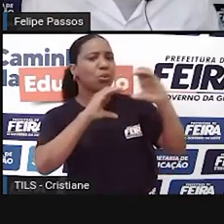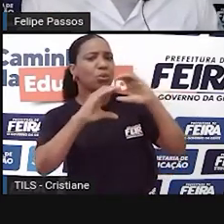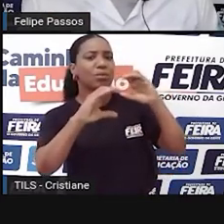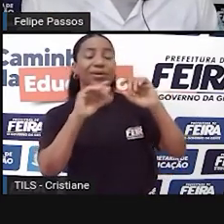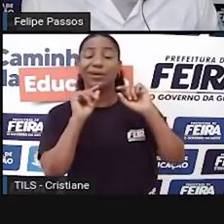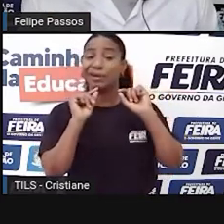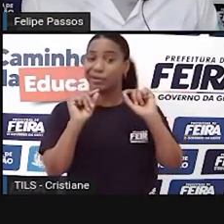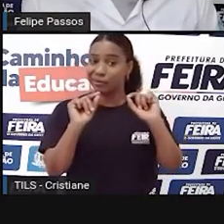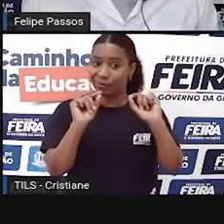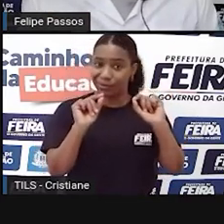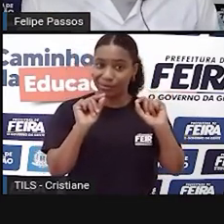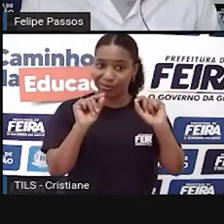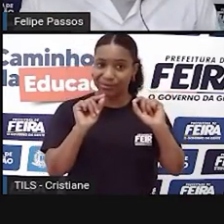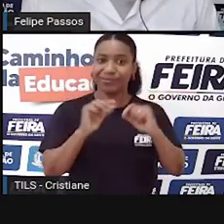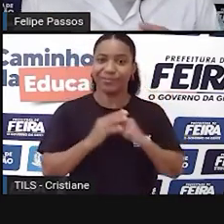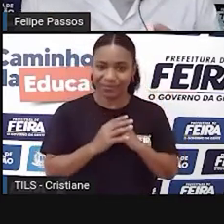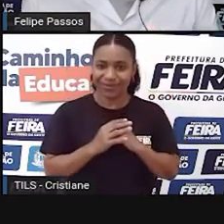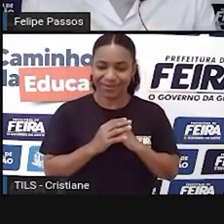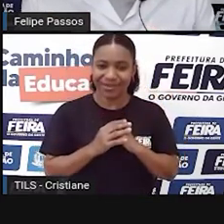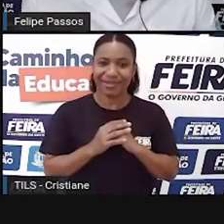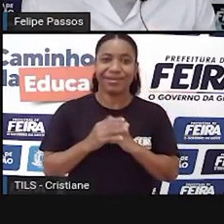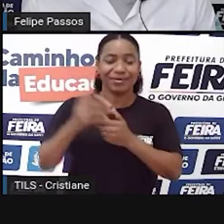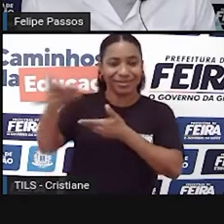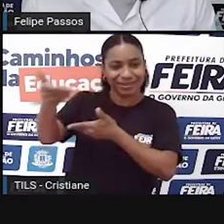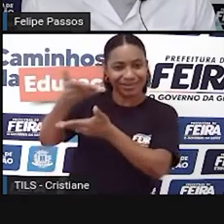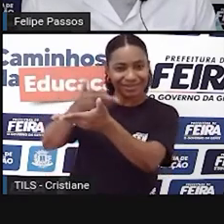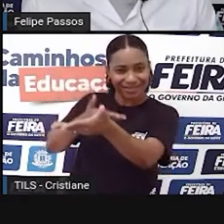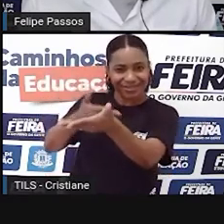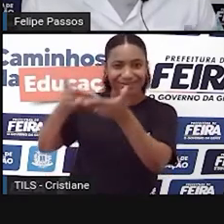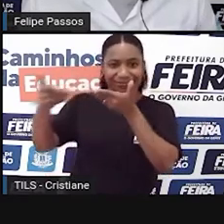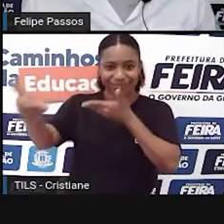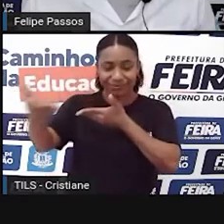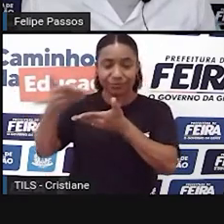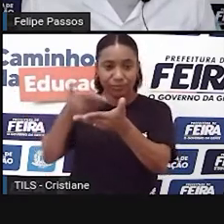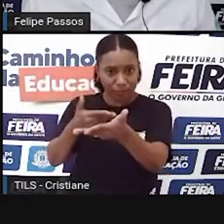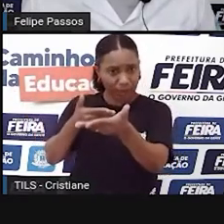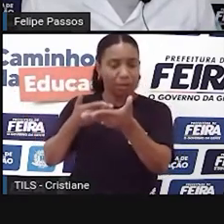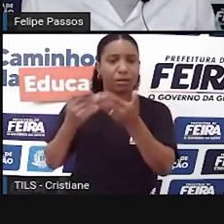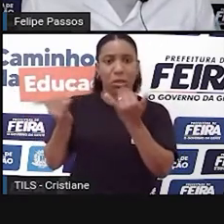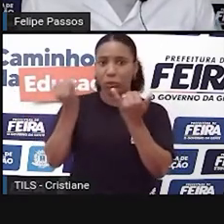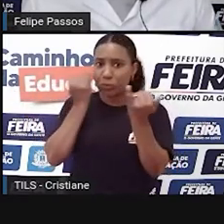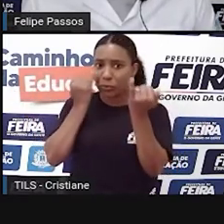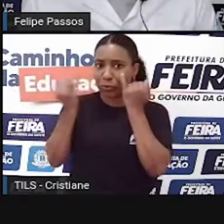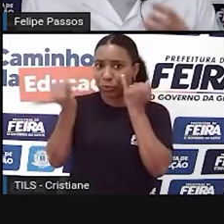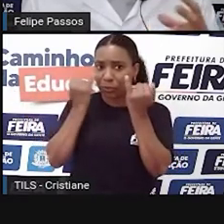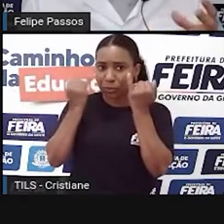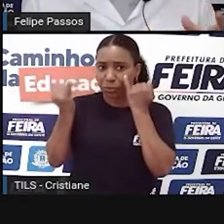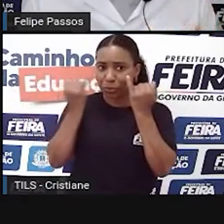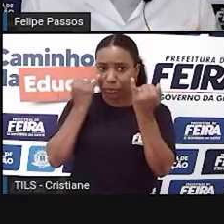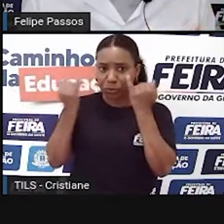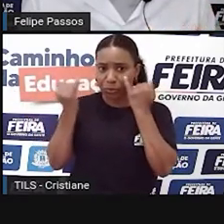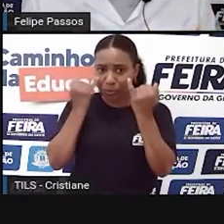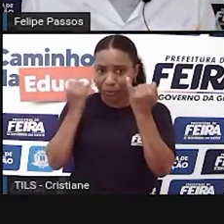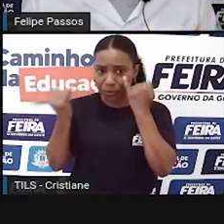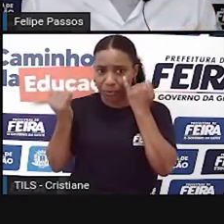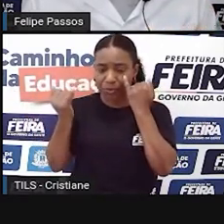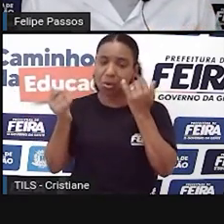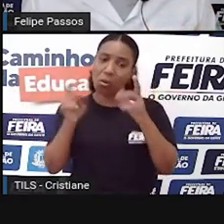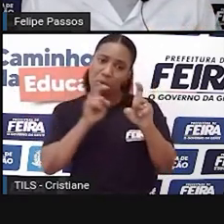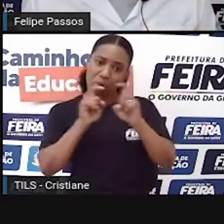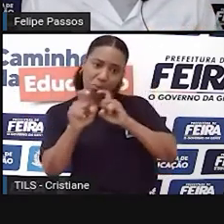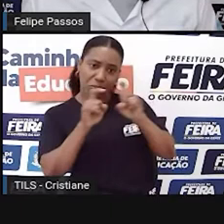é uma transmissão de uma informação entre dois indivíduos, né? Então você tem um emissor,